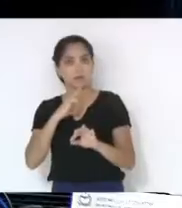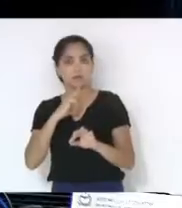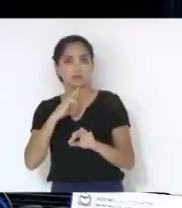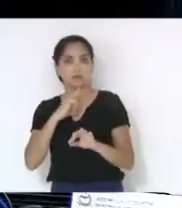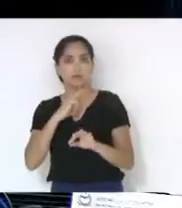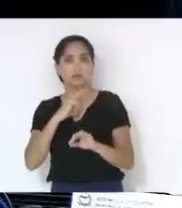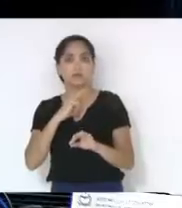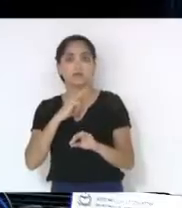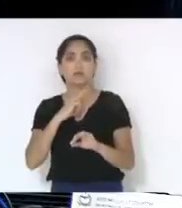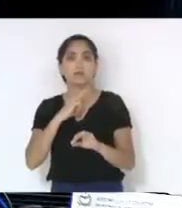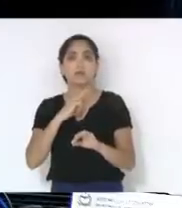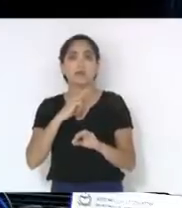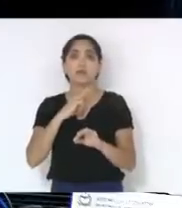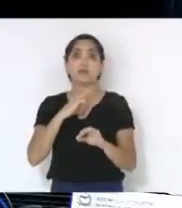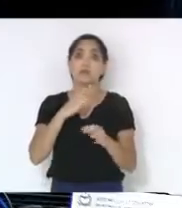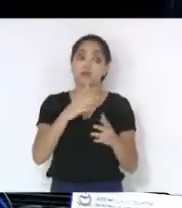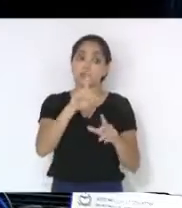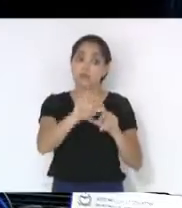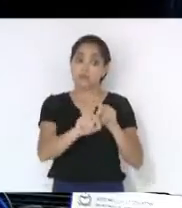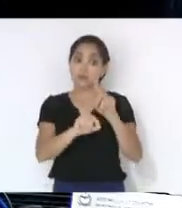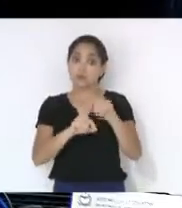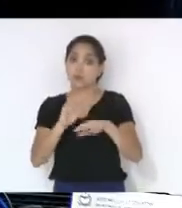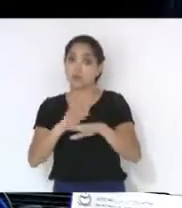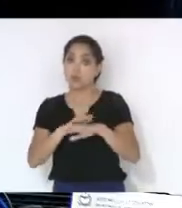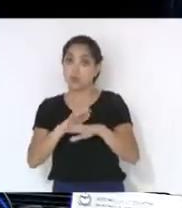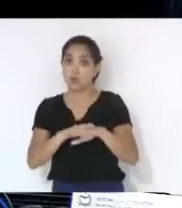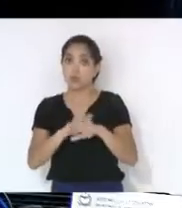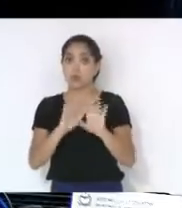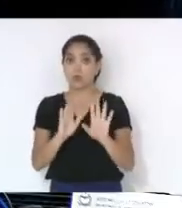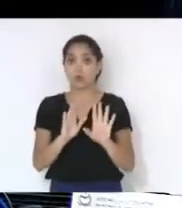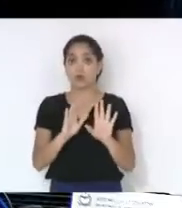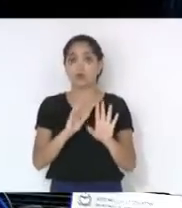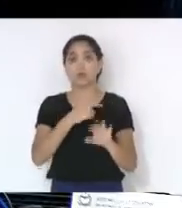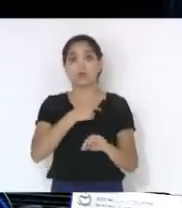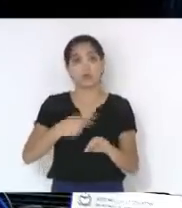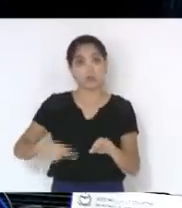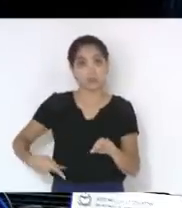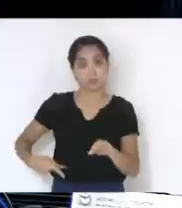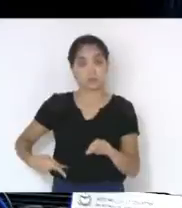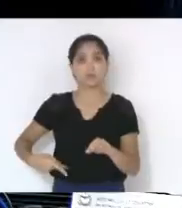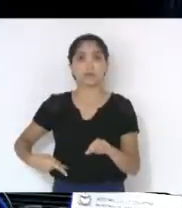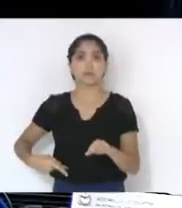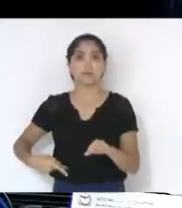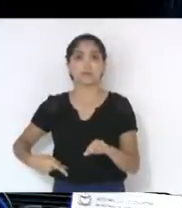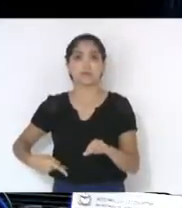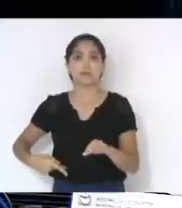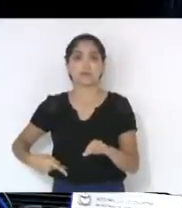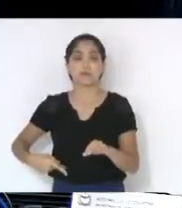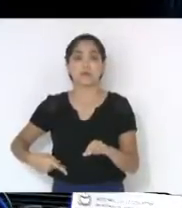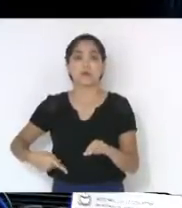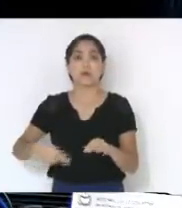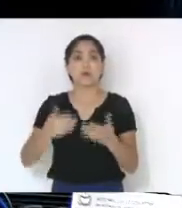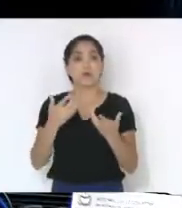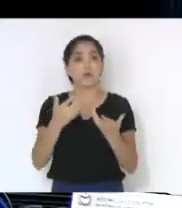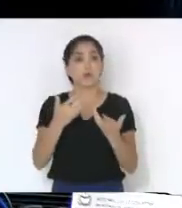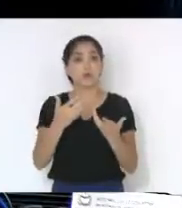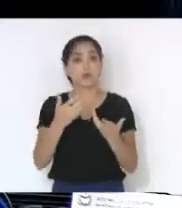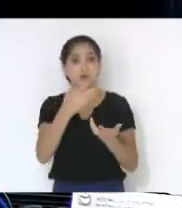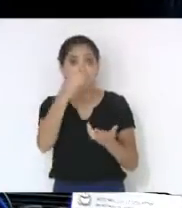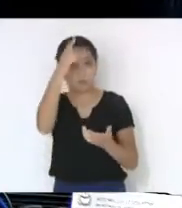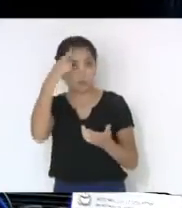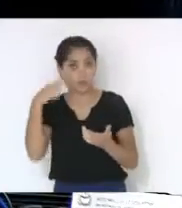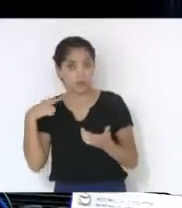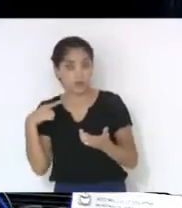da escolha do presidente através da lista tríplice. O que o deputado Pavan quer é